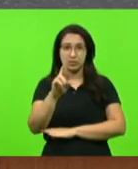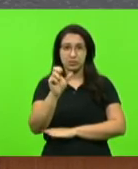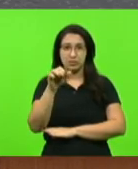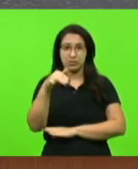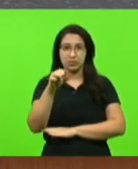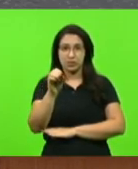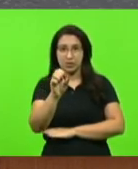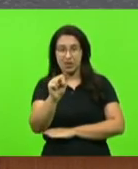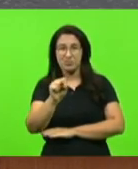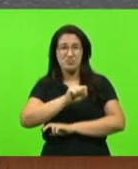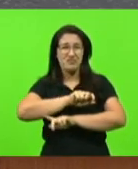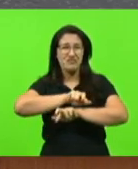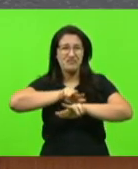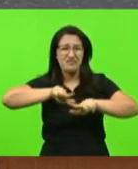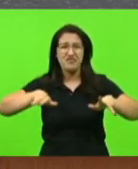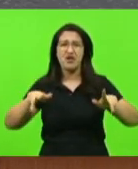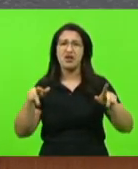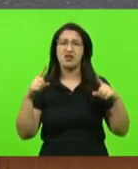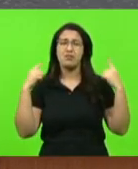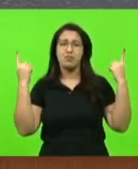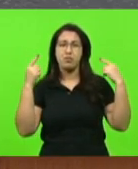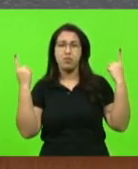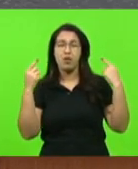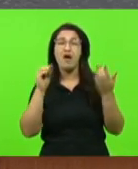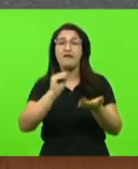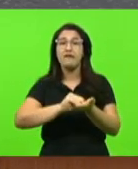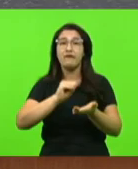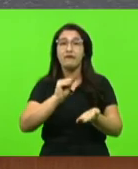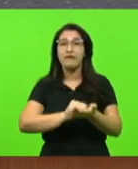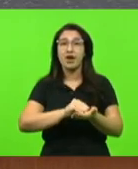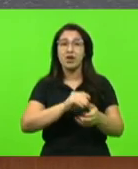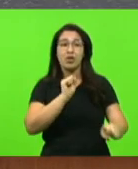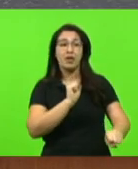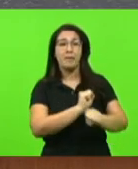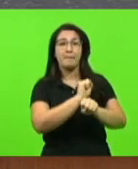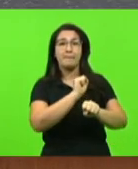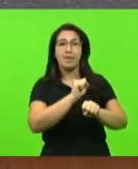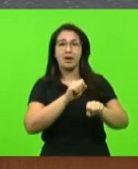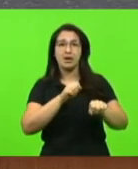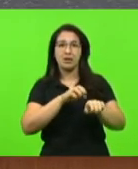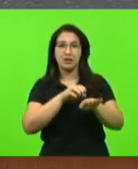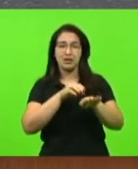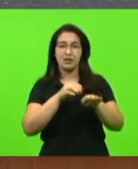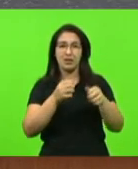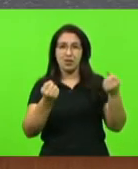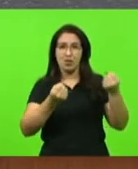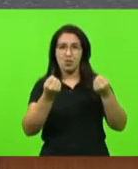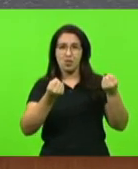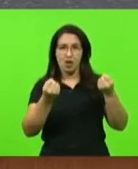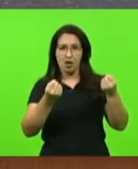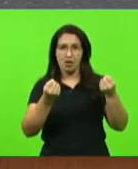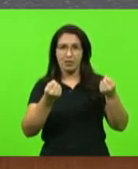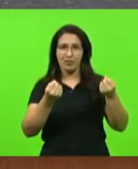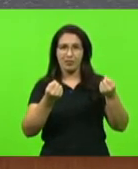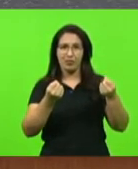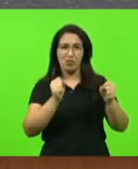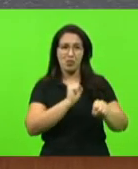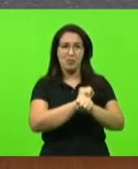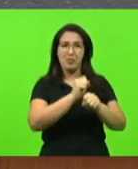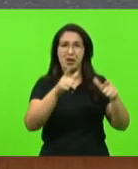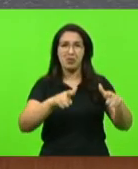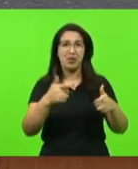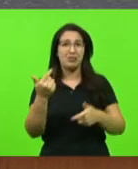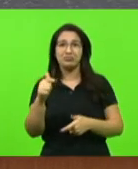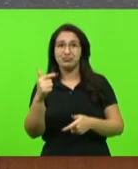ambulâncias, faltam estacionamento até, ampliar o estacionamento, ficam na rua. Hospital